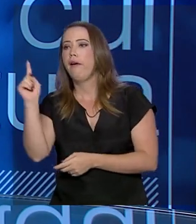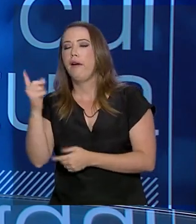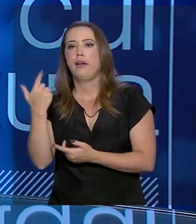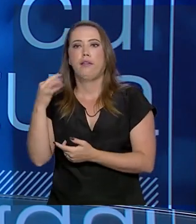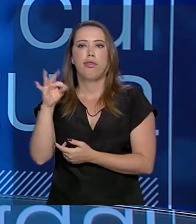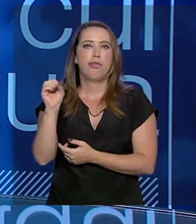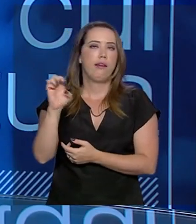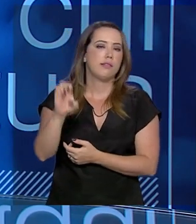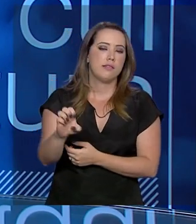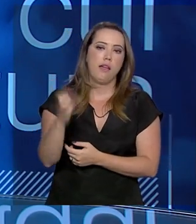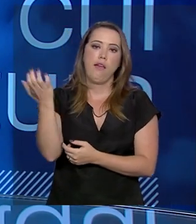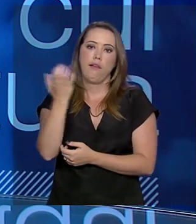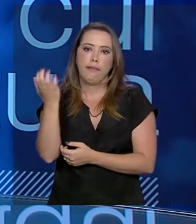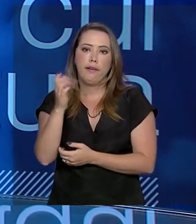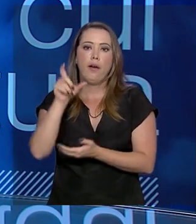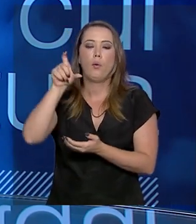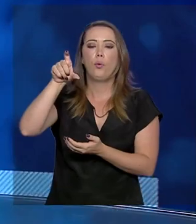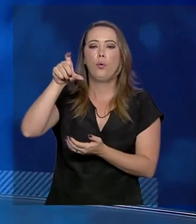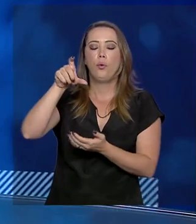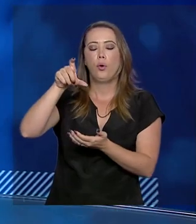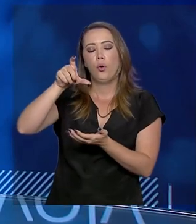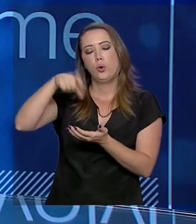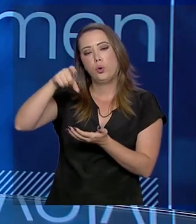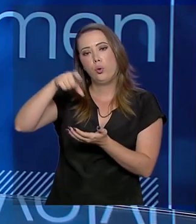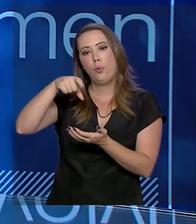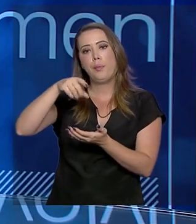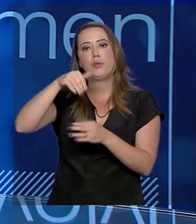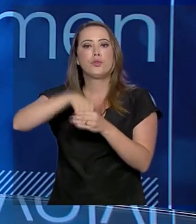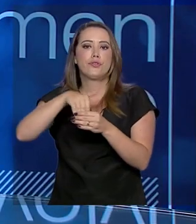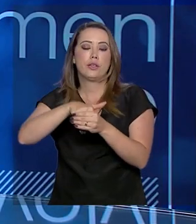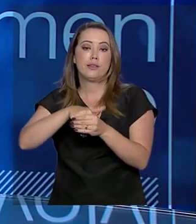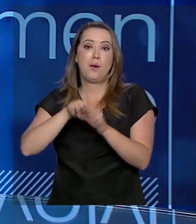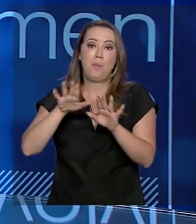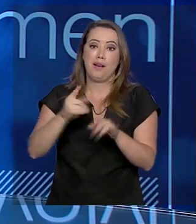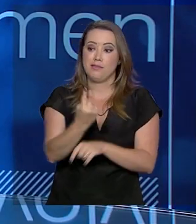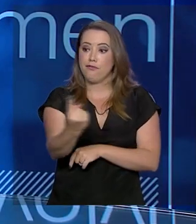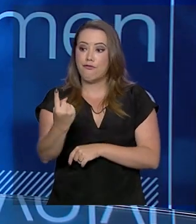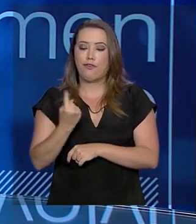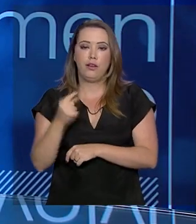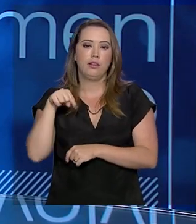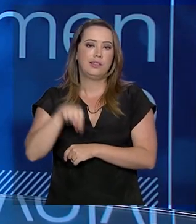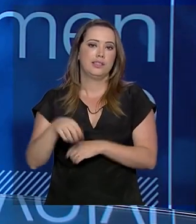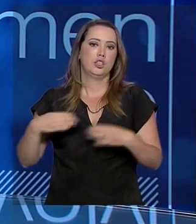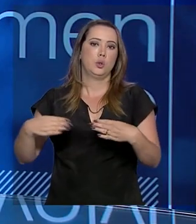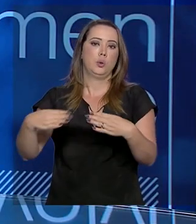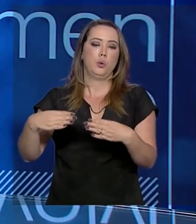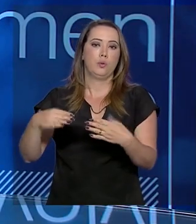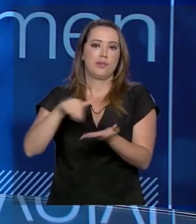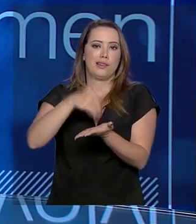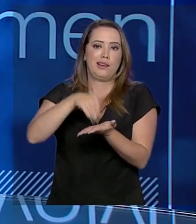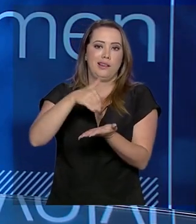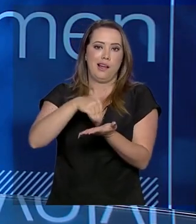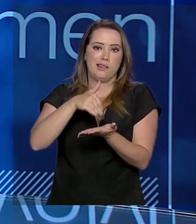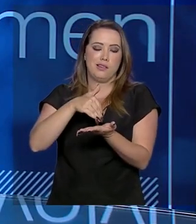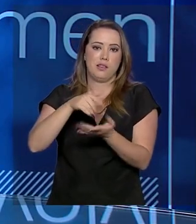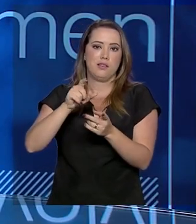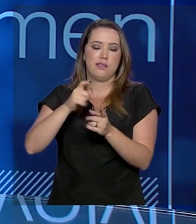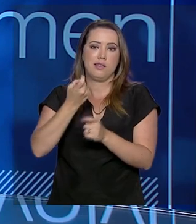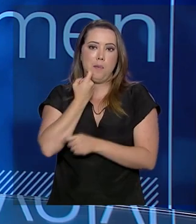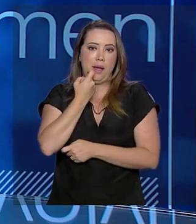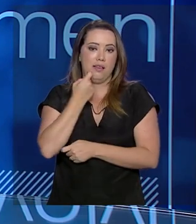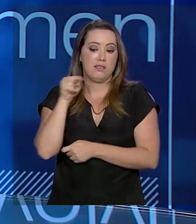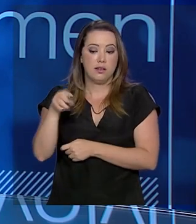o pescador, ele quer a sua carteirinha. Mas, devido a problemas de emissão no passado, fraudes, seguro defeso, hoje